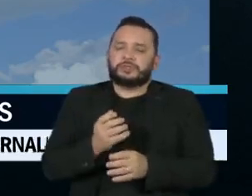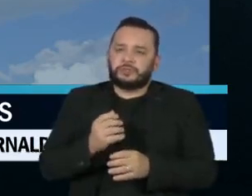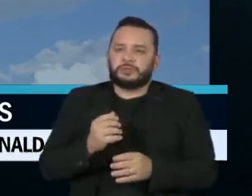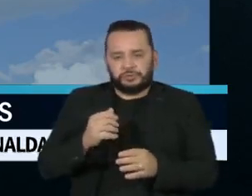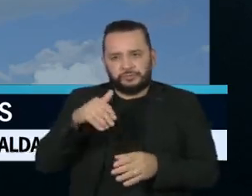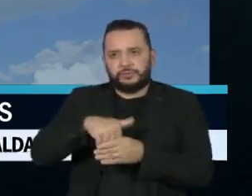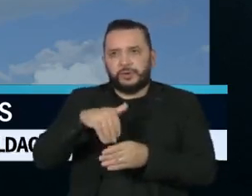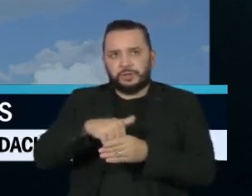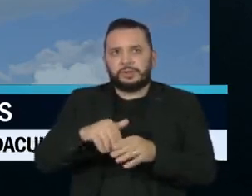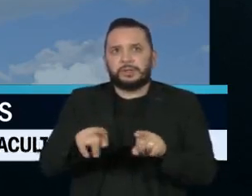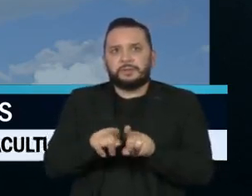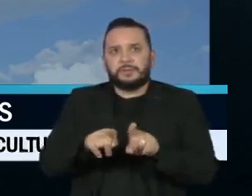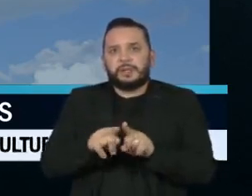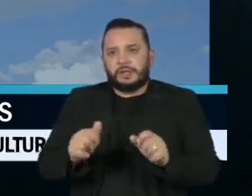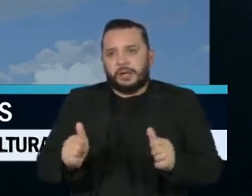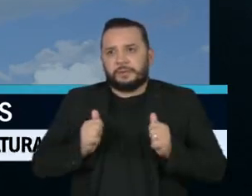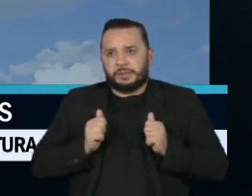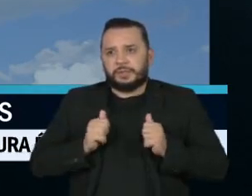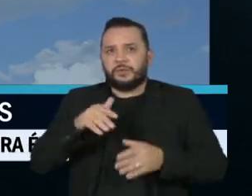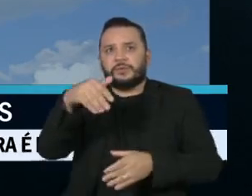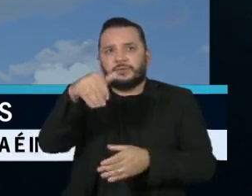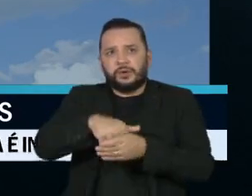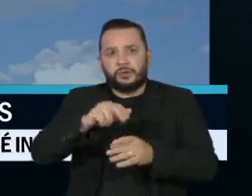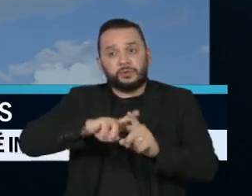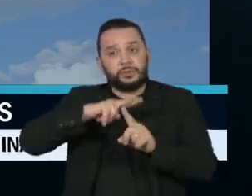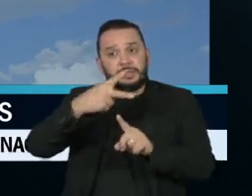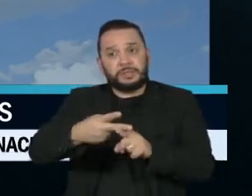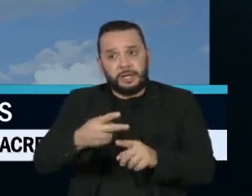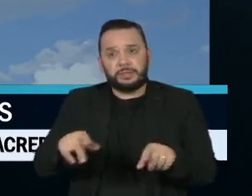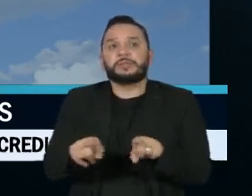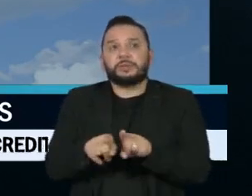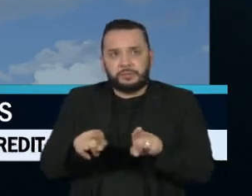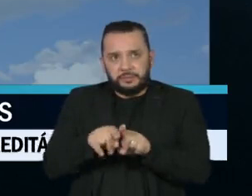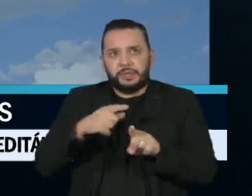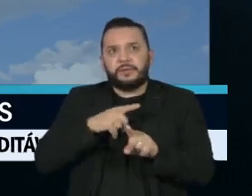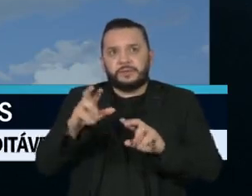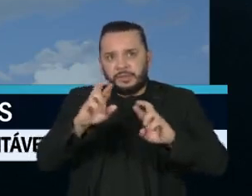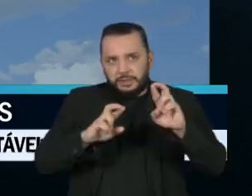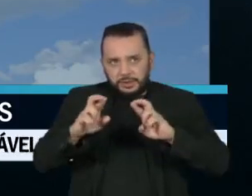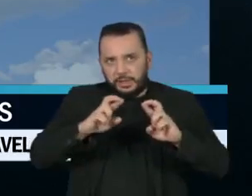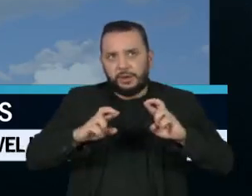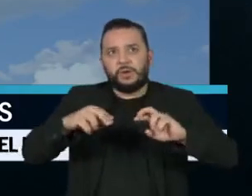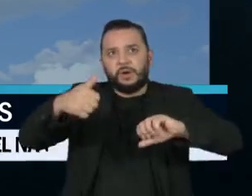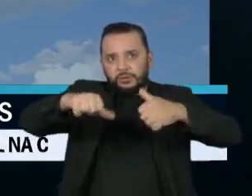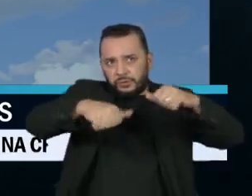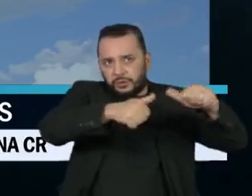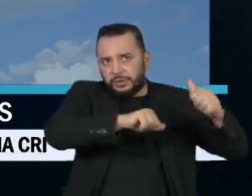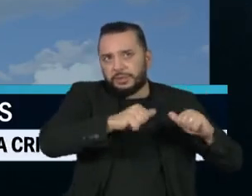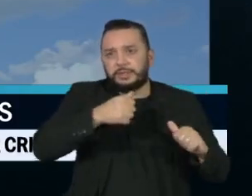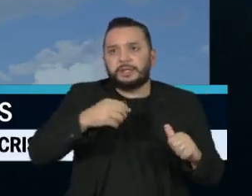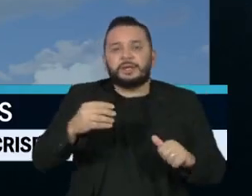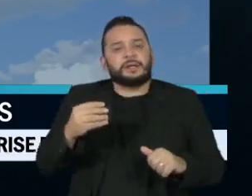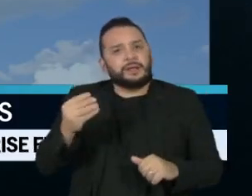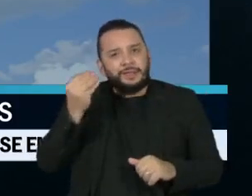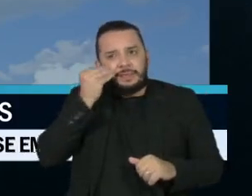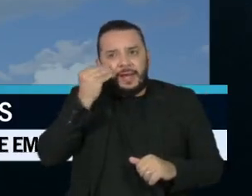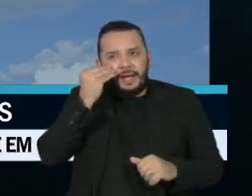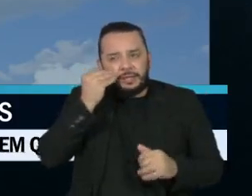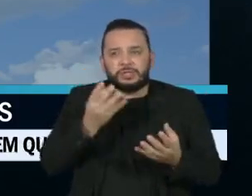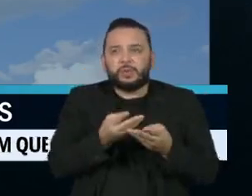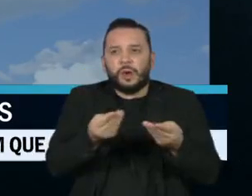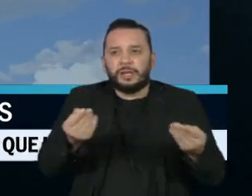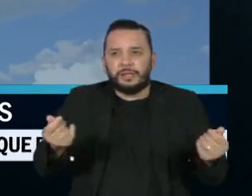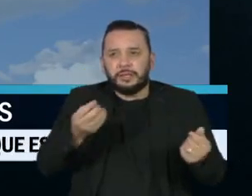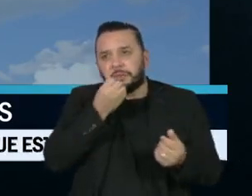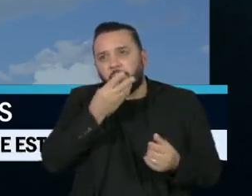entre abstenção e voto, além da fiscalização, auditoria e seleção das urnas para o teste de integridade. O Ministério